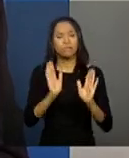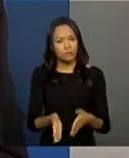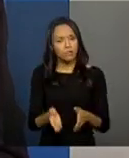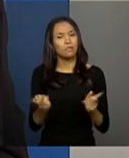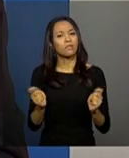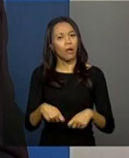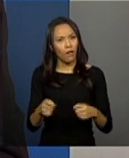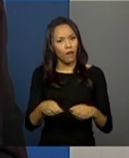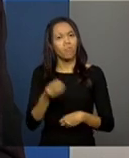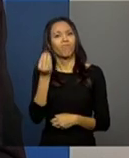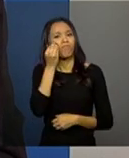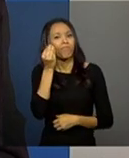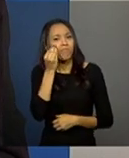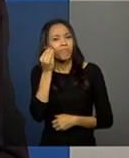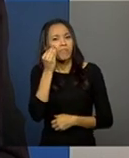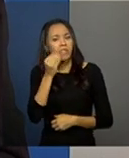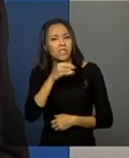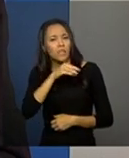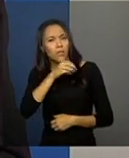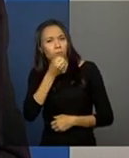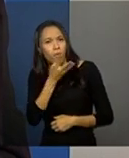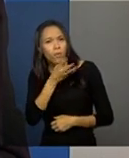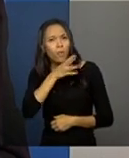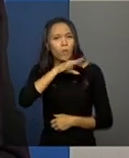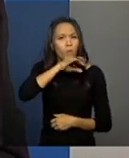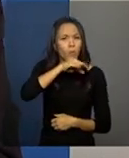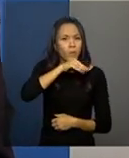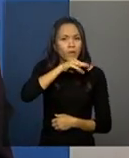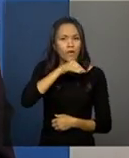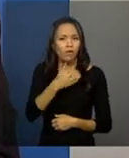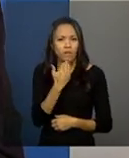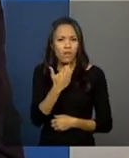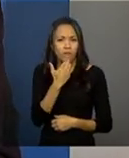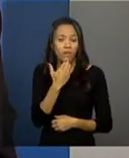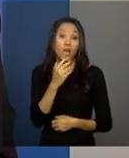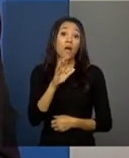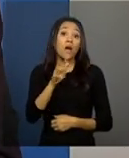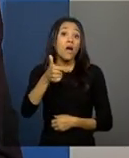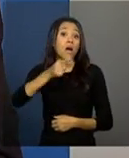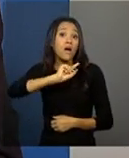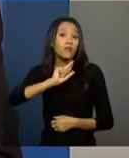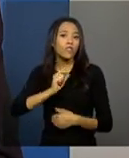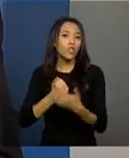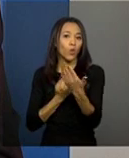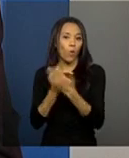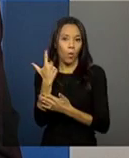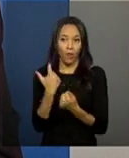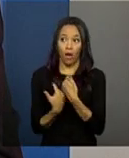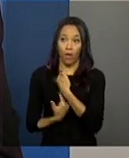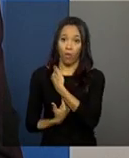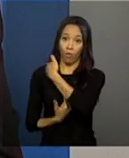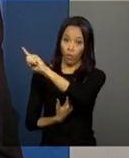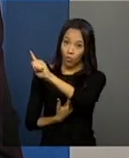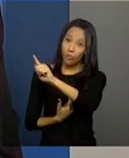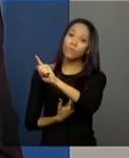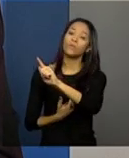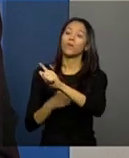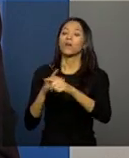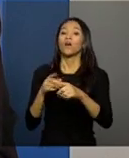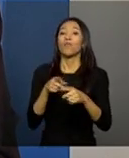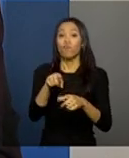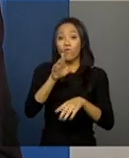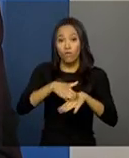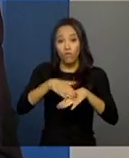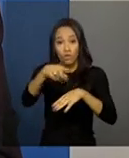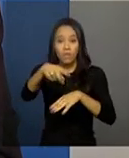Então, se não gostar, antes de partir para a compra, sugiro, manda lá um e-mail, uma comunicação dizendo